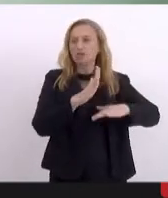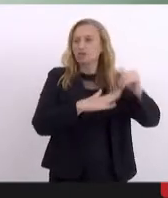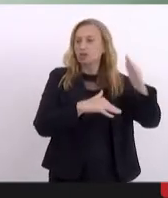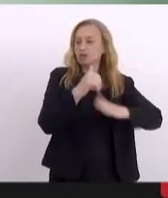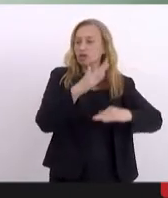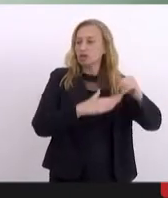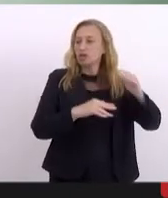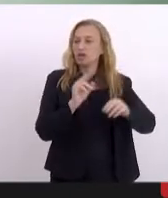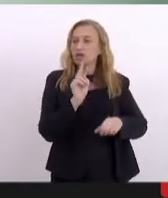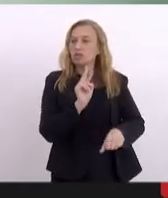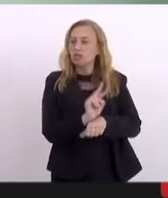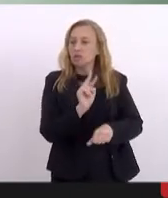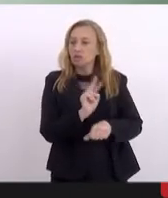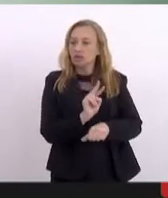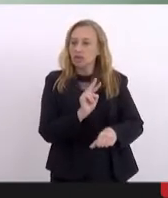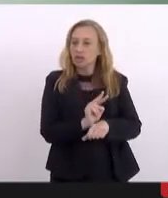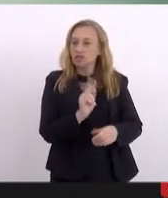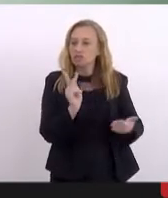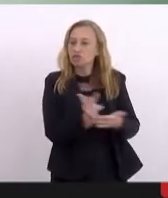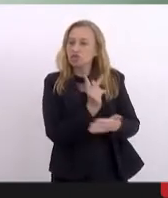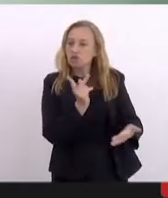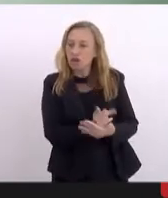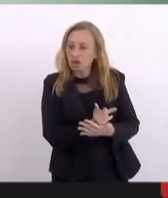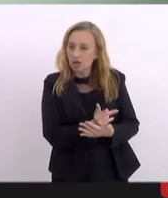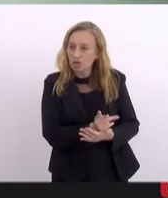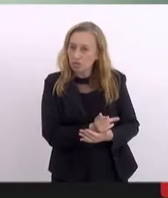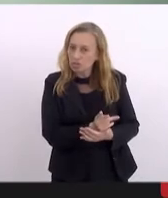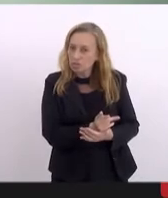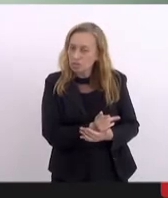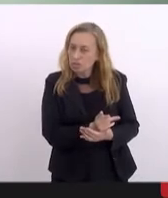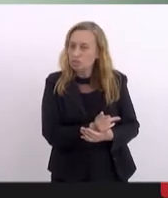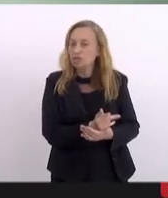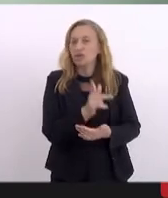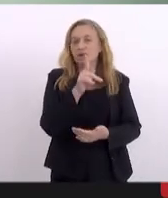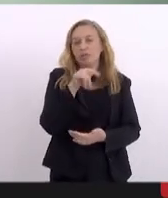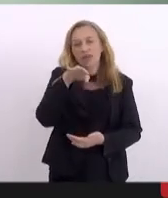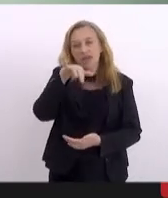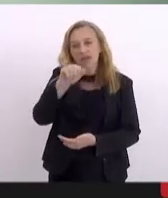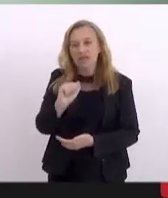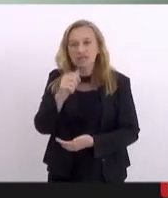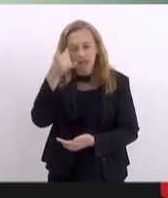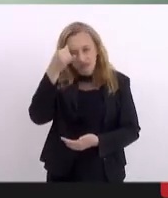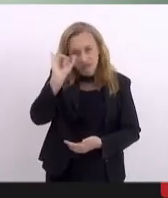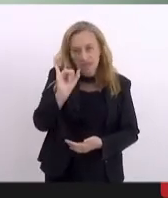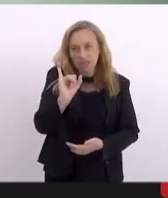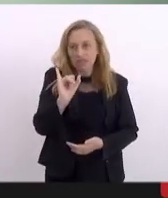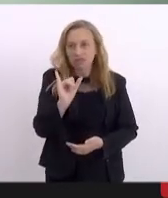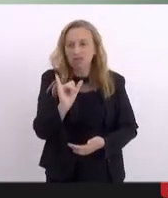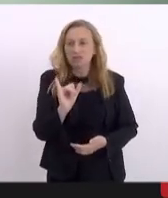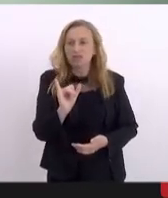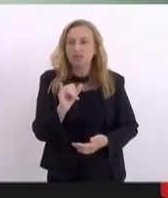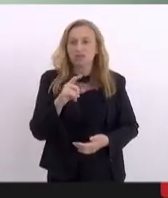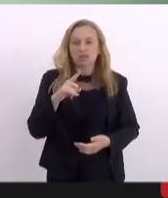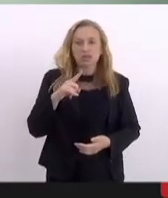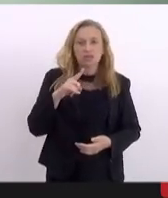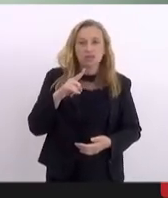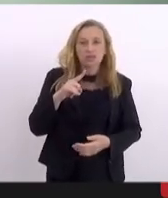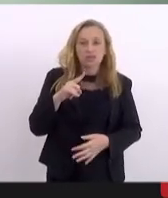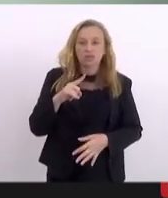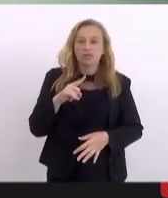prevenção de negligência, imprudência e perícia, evitando assim os agravos à